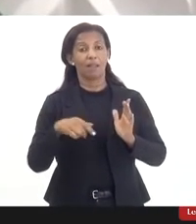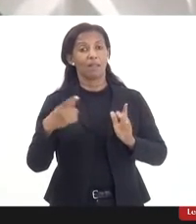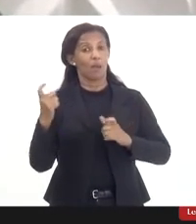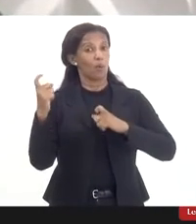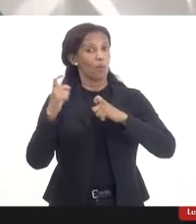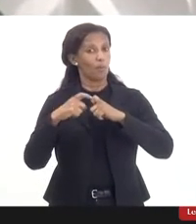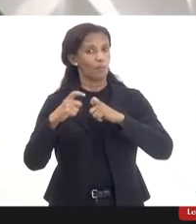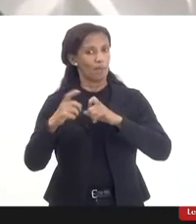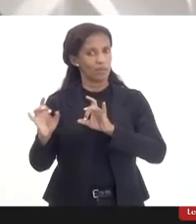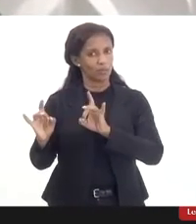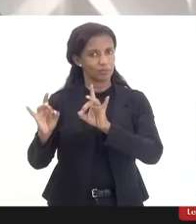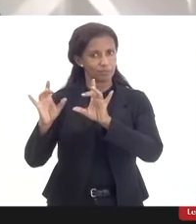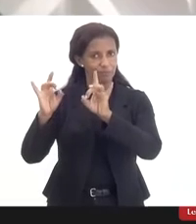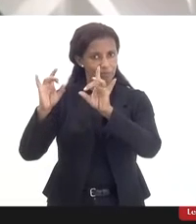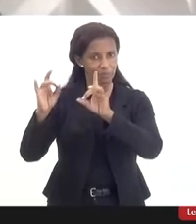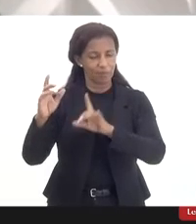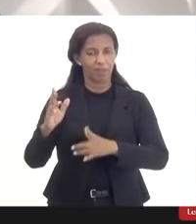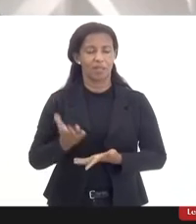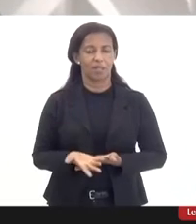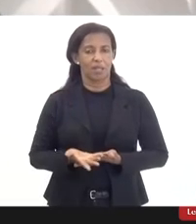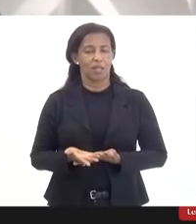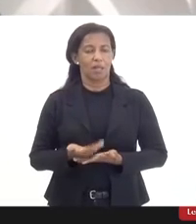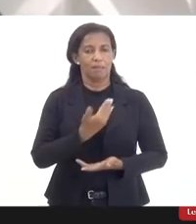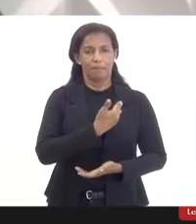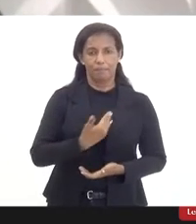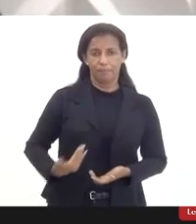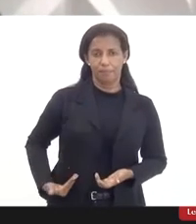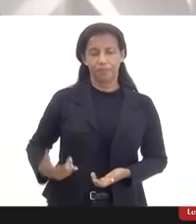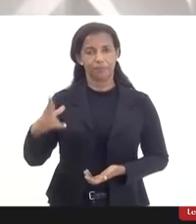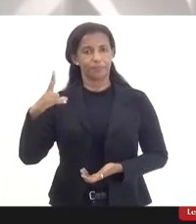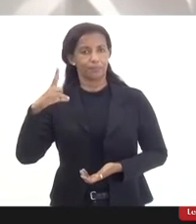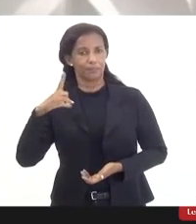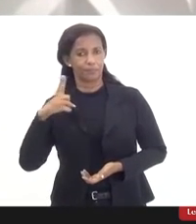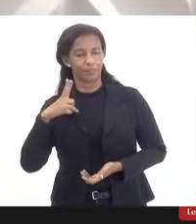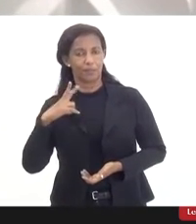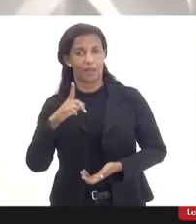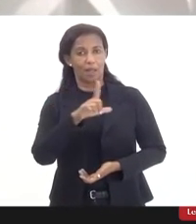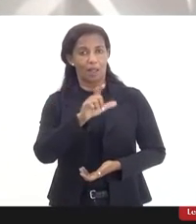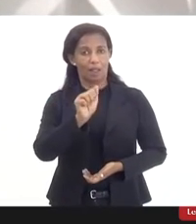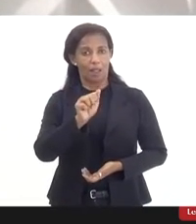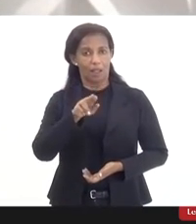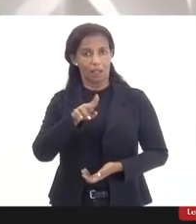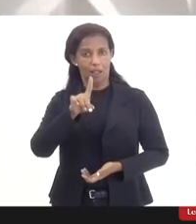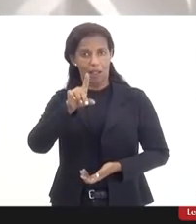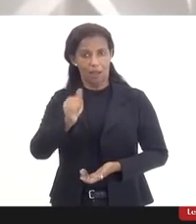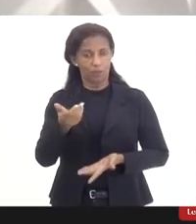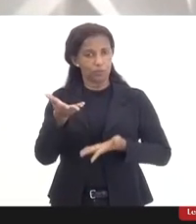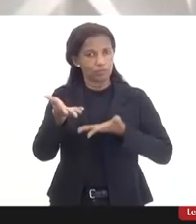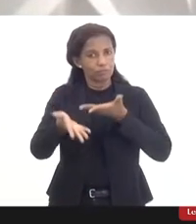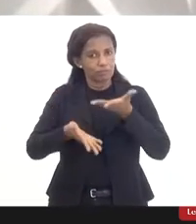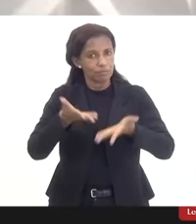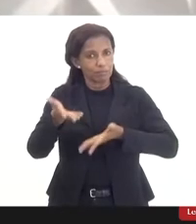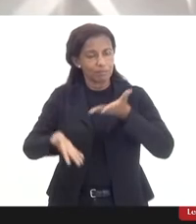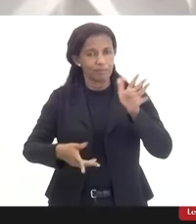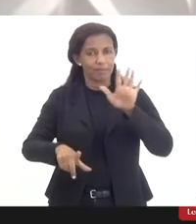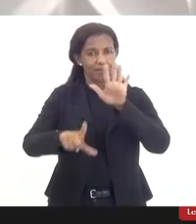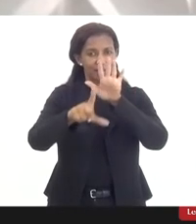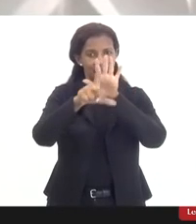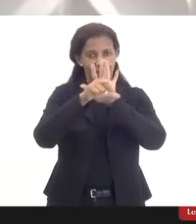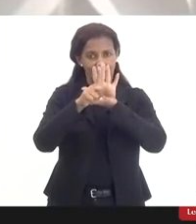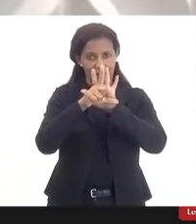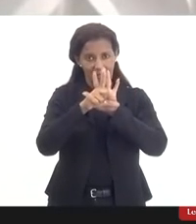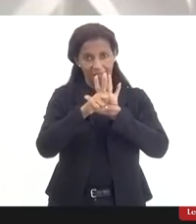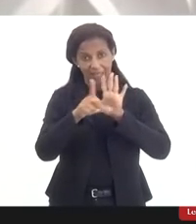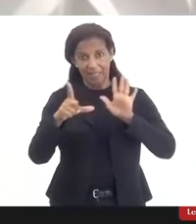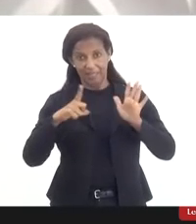médico especialista da rede pública ou privada a emissão do laudo de que trata a presente lei, devendo